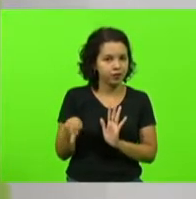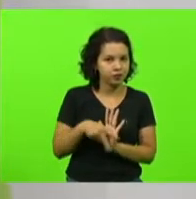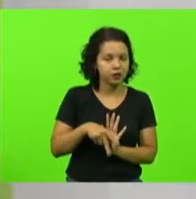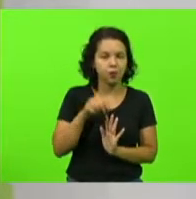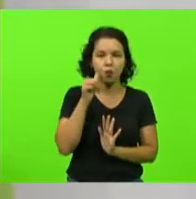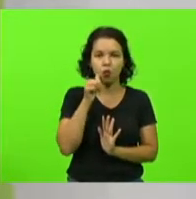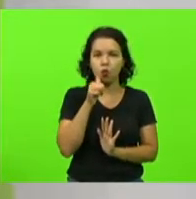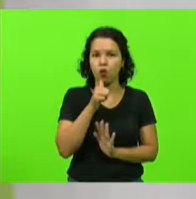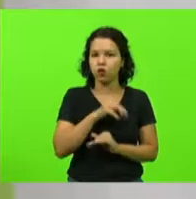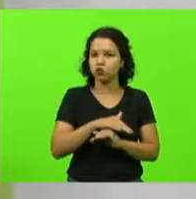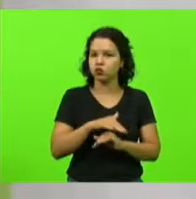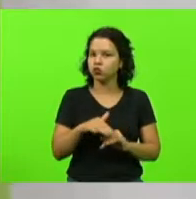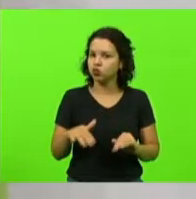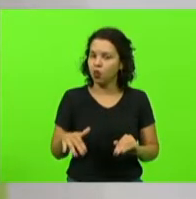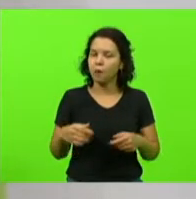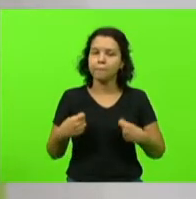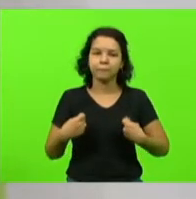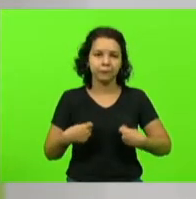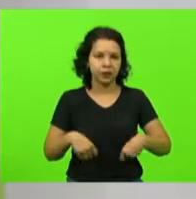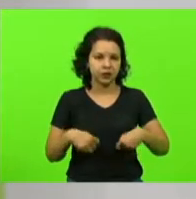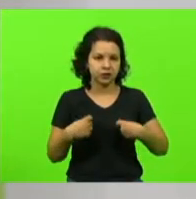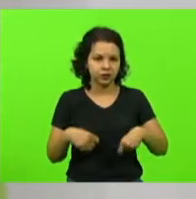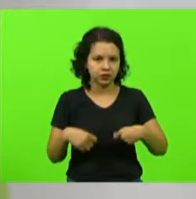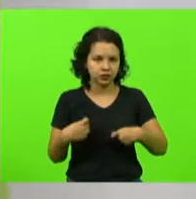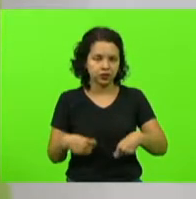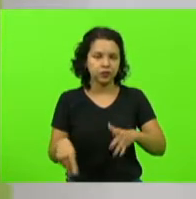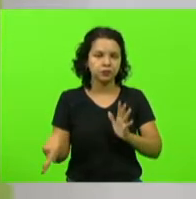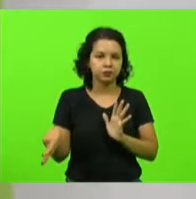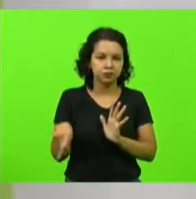precisa ser das pessoas.